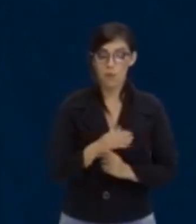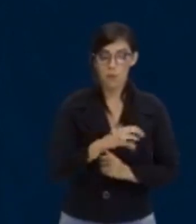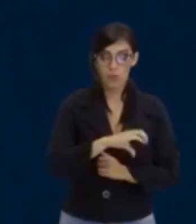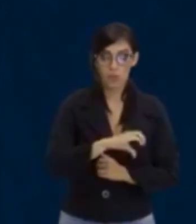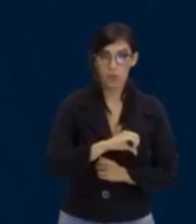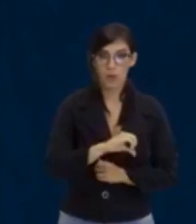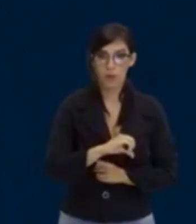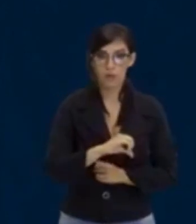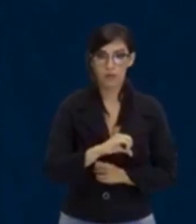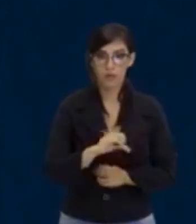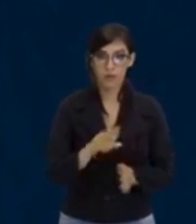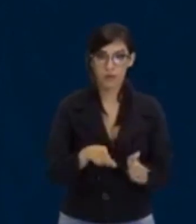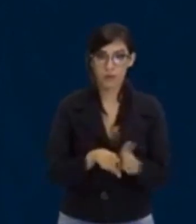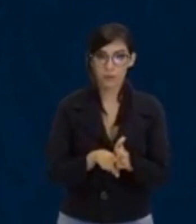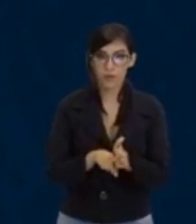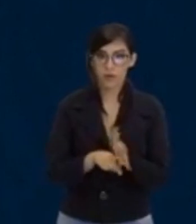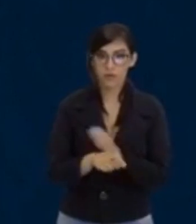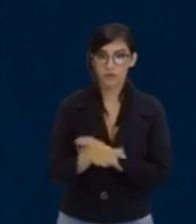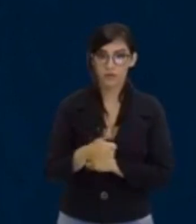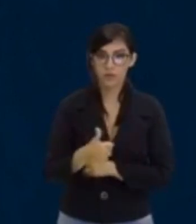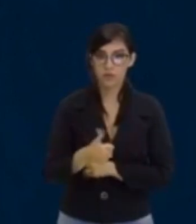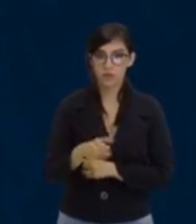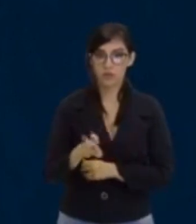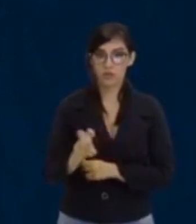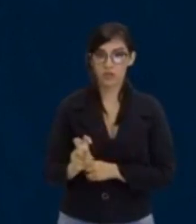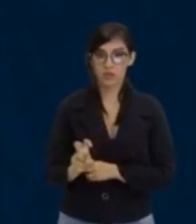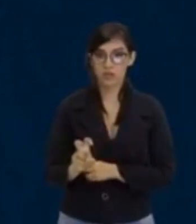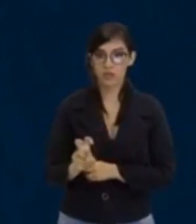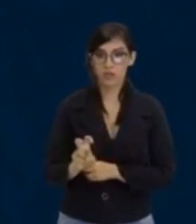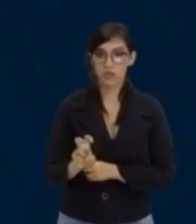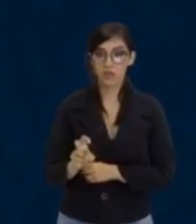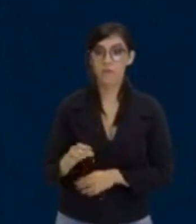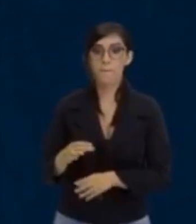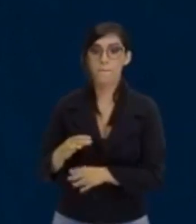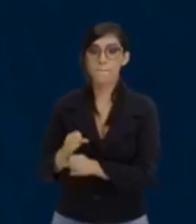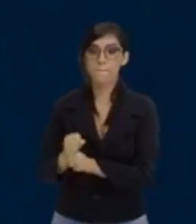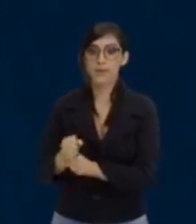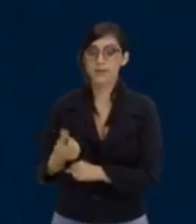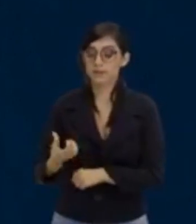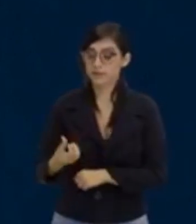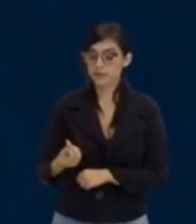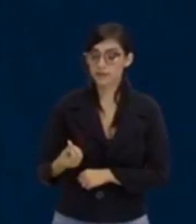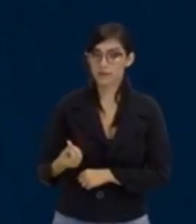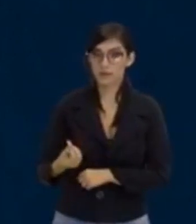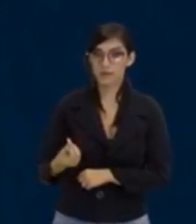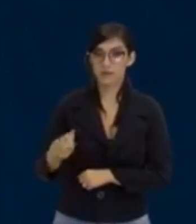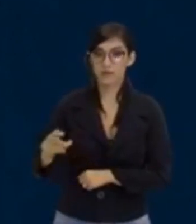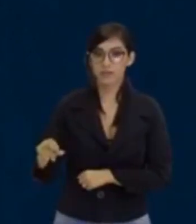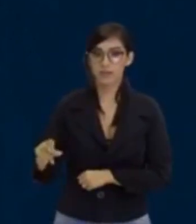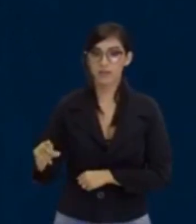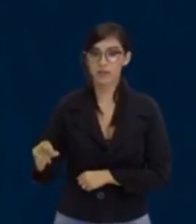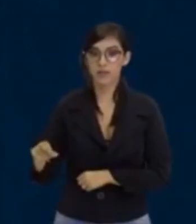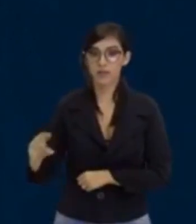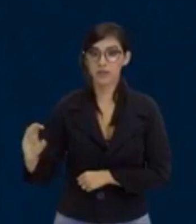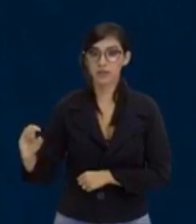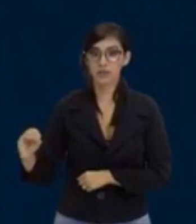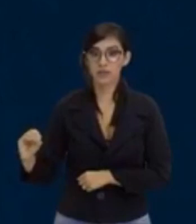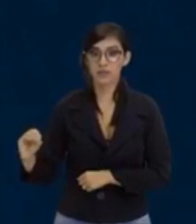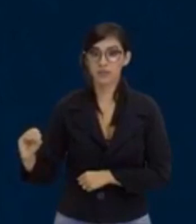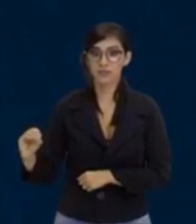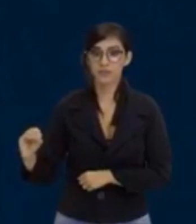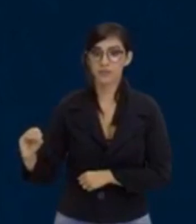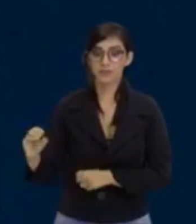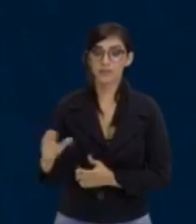menos 5 vezes 3, 15, mais 6, igual a zero.